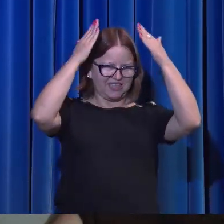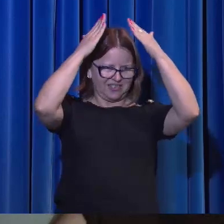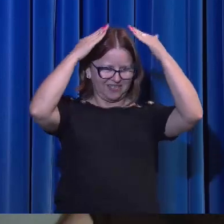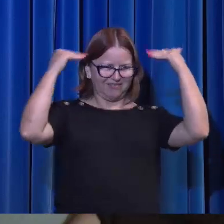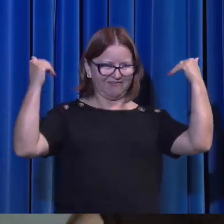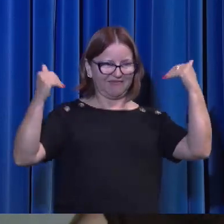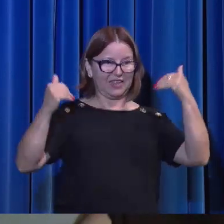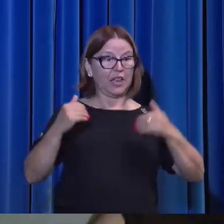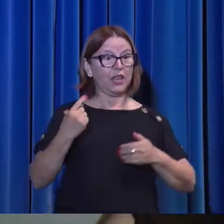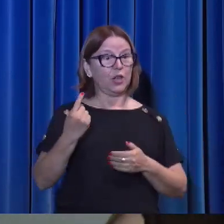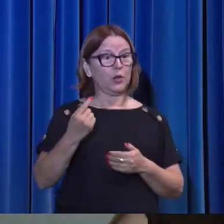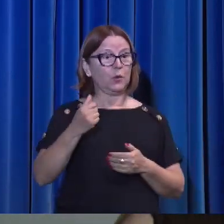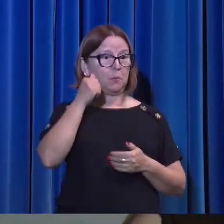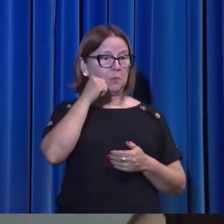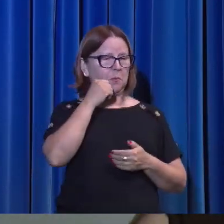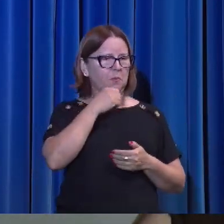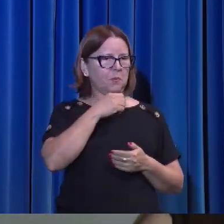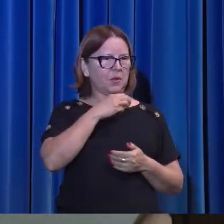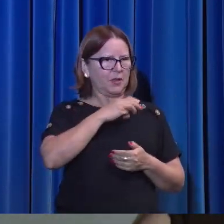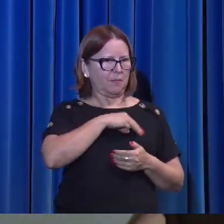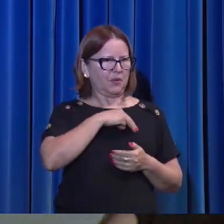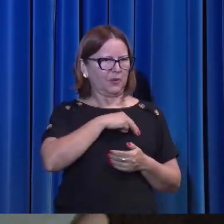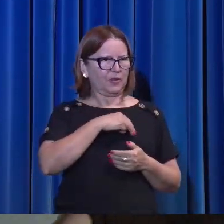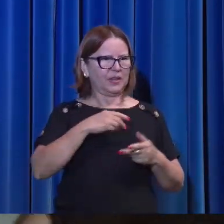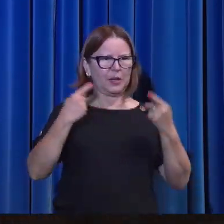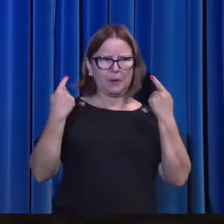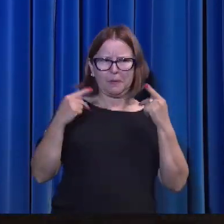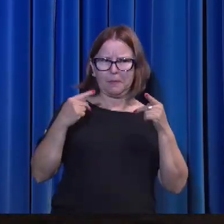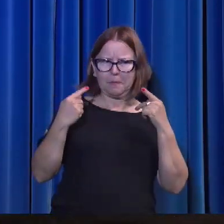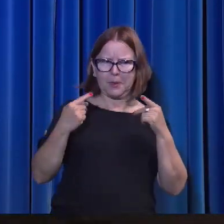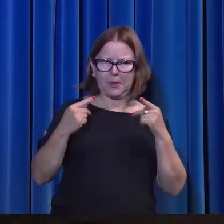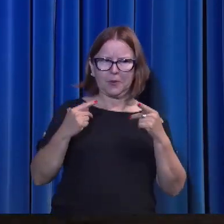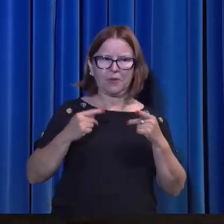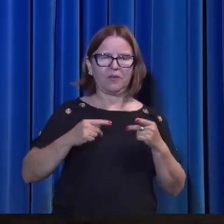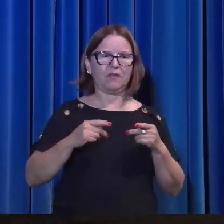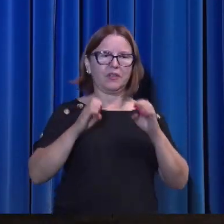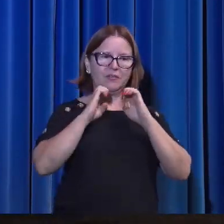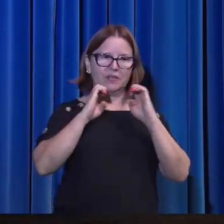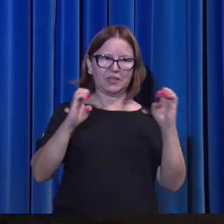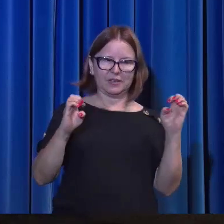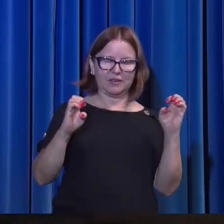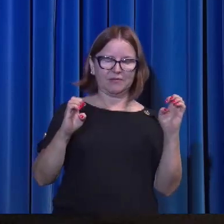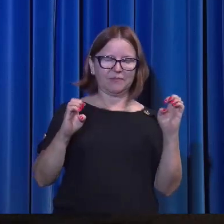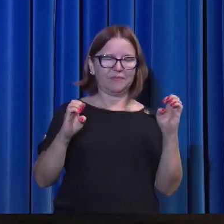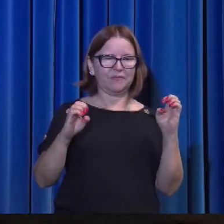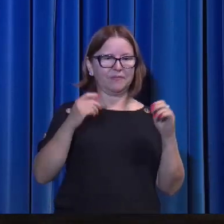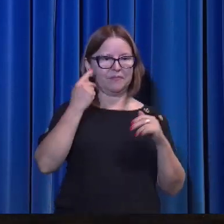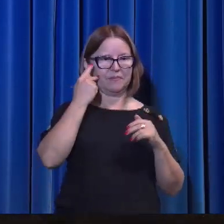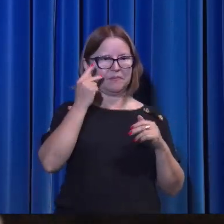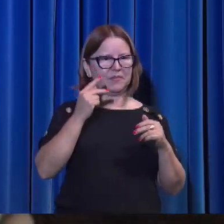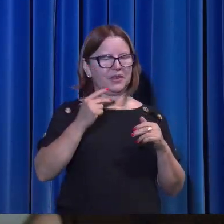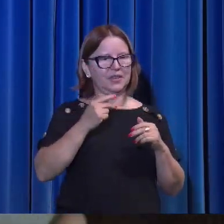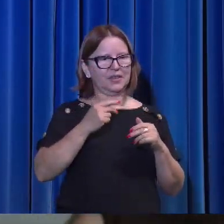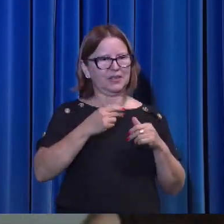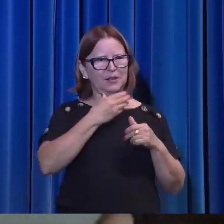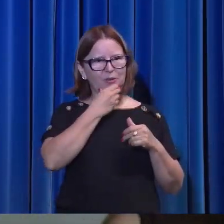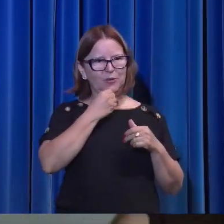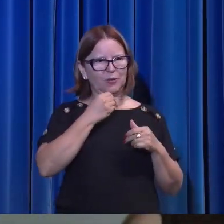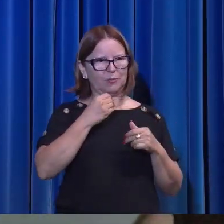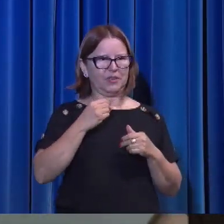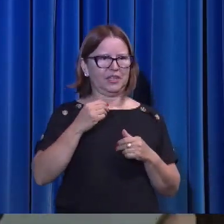ele. Tem chinês bom também. Aí, ela pregou o evangelho para ele e